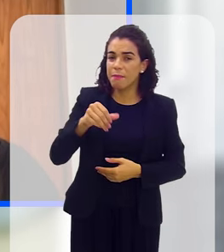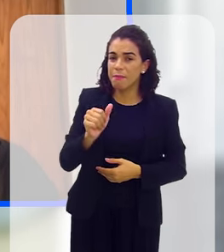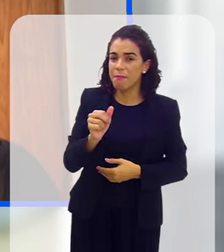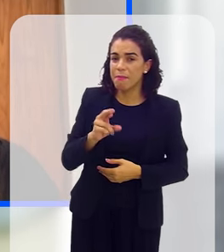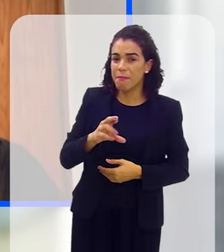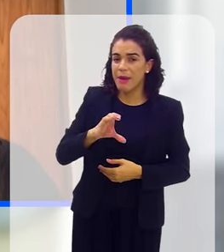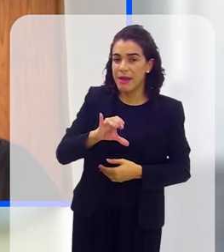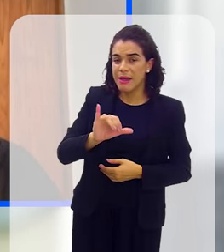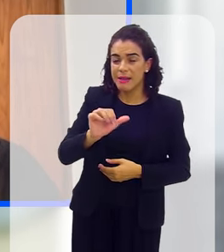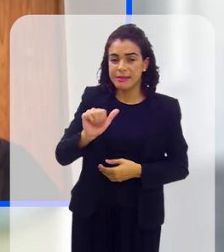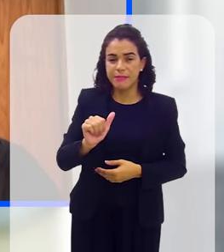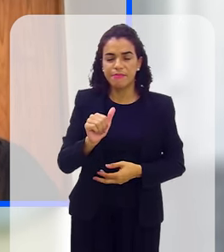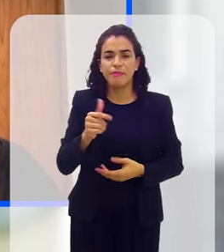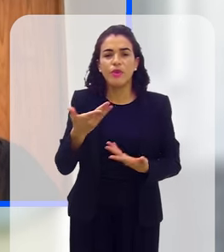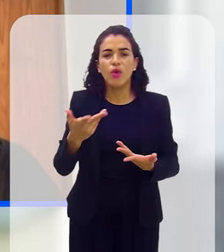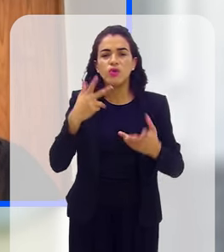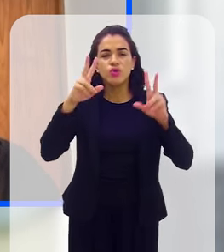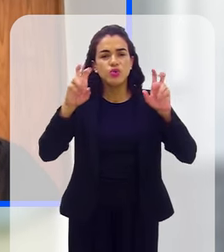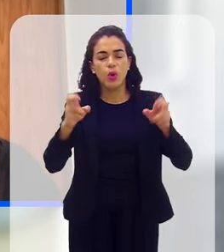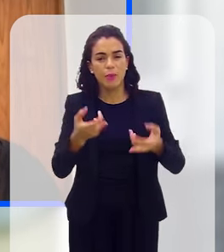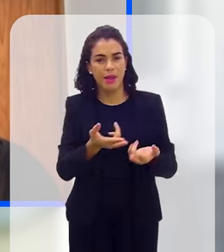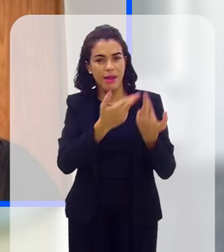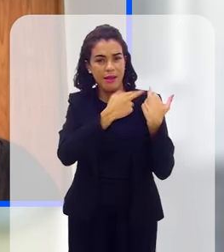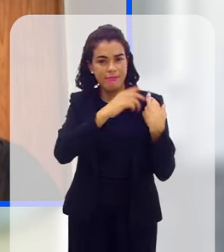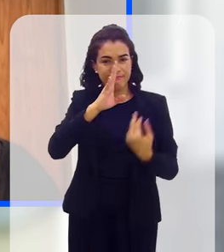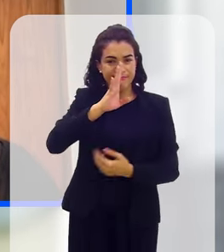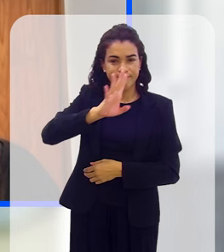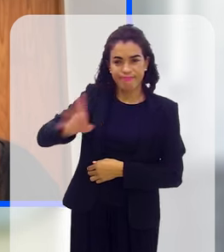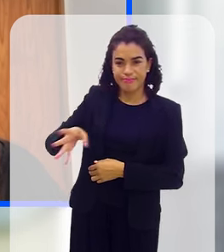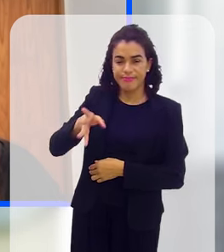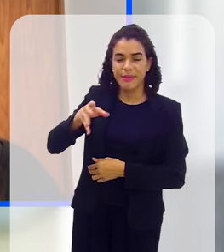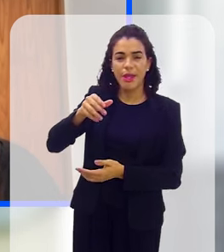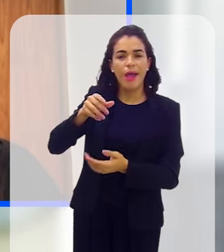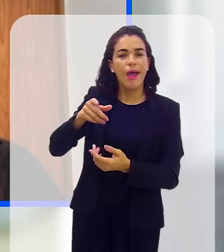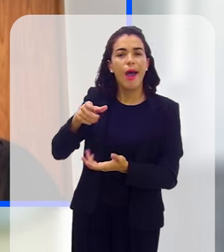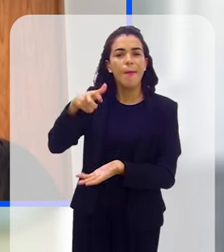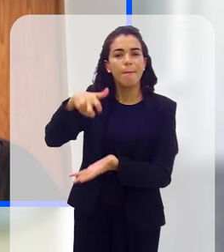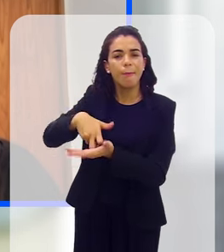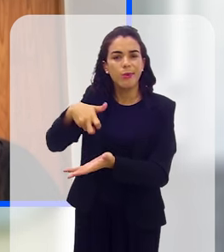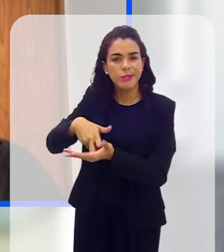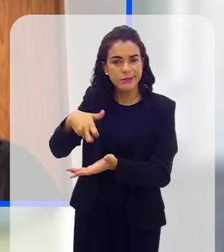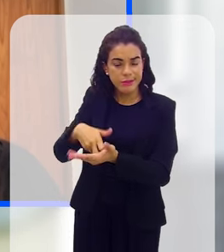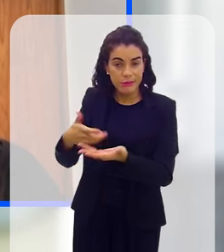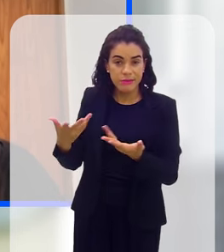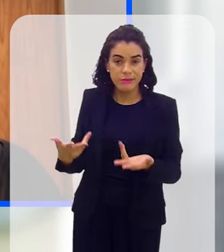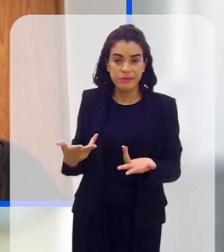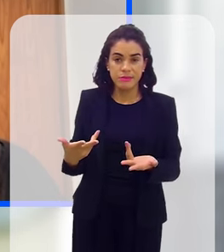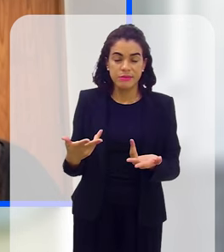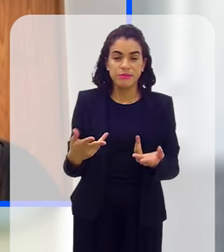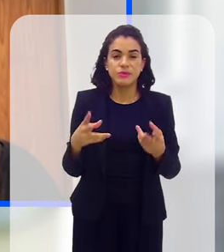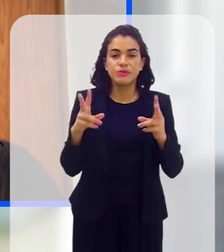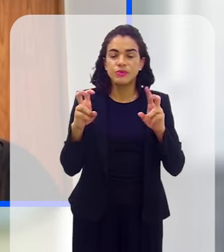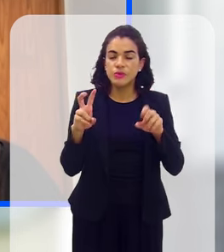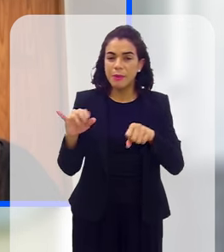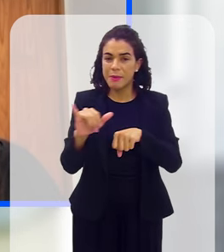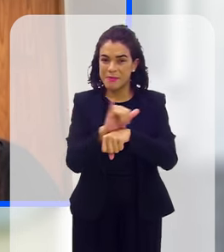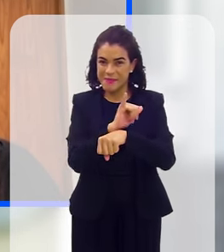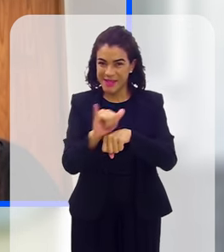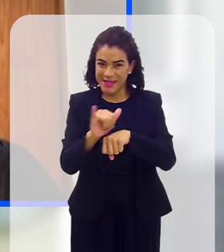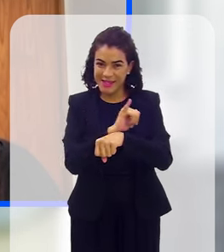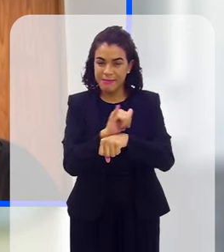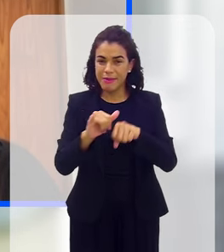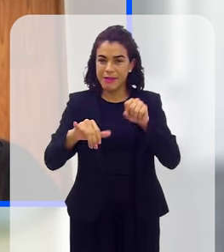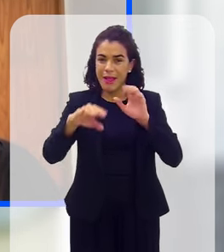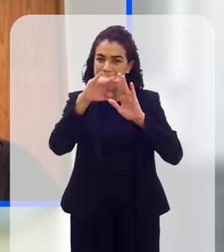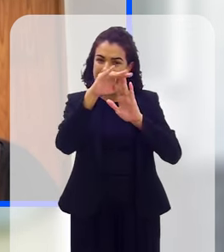responsabilização e da punição também a essas empresas. A Fernanda bem falou sobre esse mecanismo da